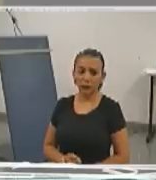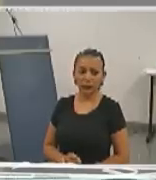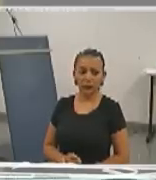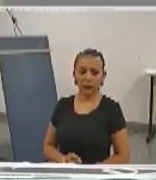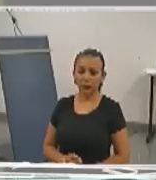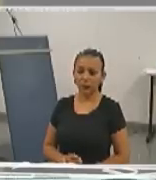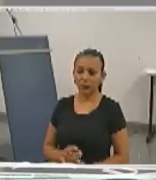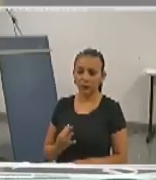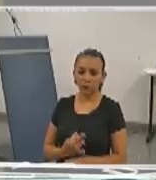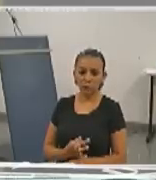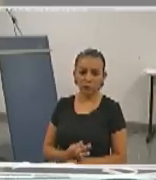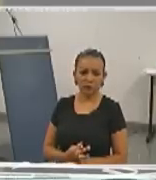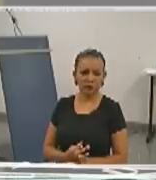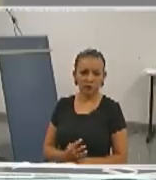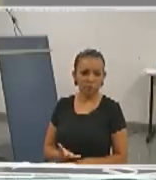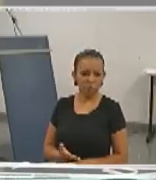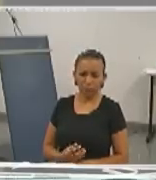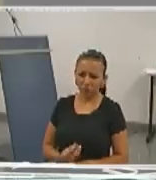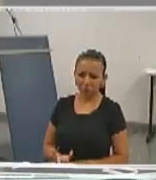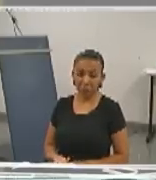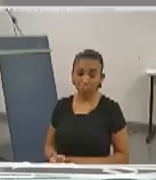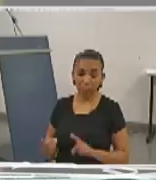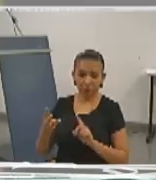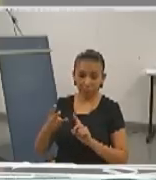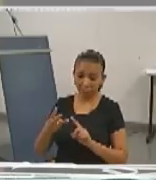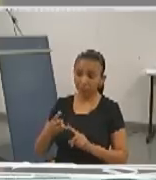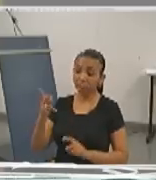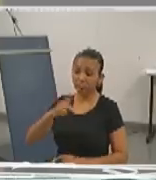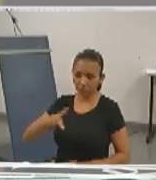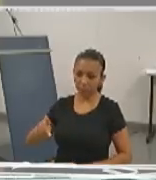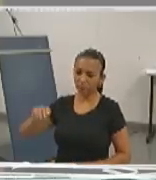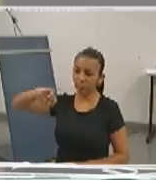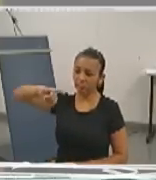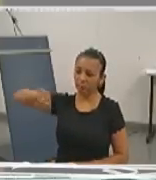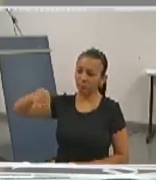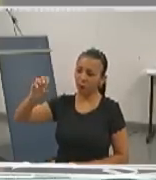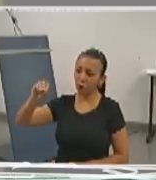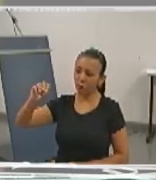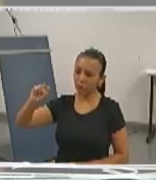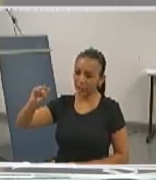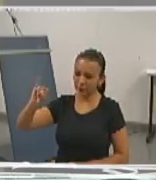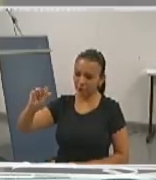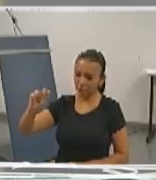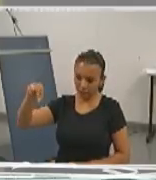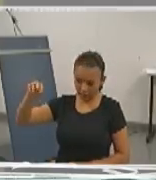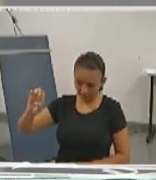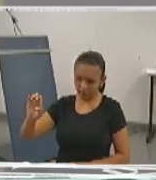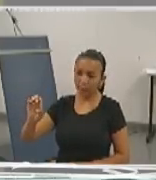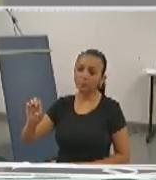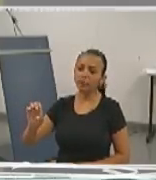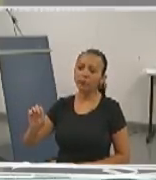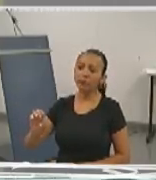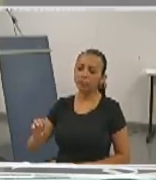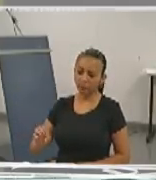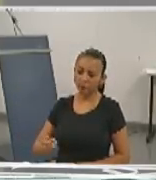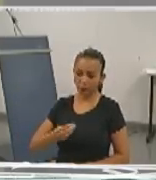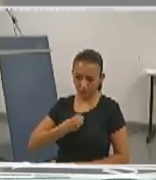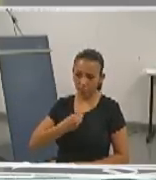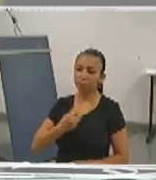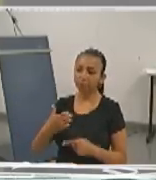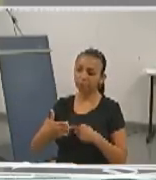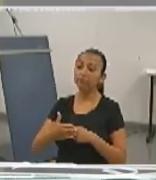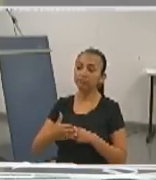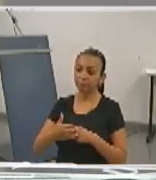Na sequência, a docente Josiane Freitas, da FAED, pode fazer uma